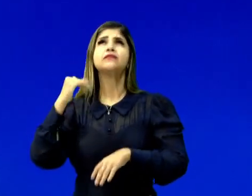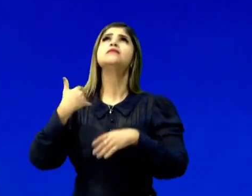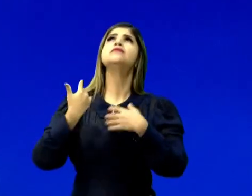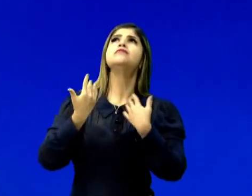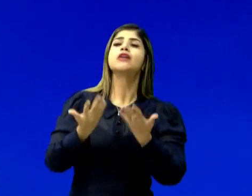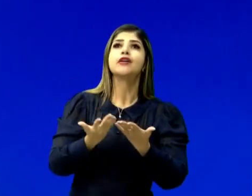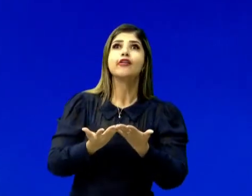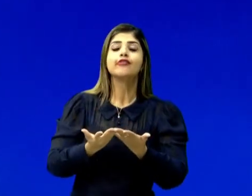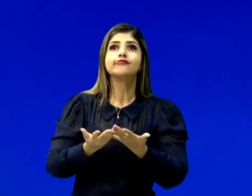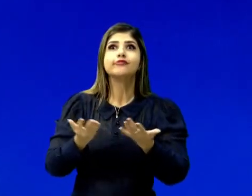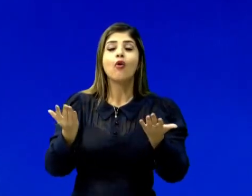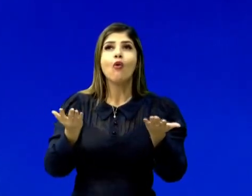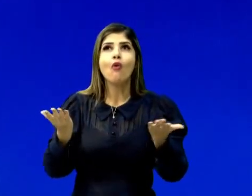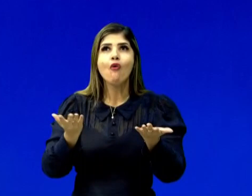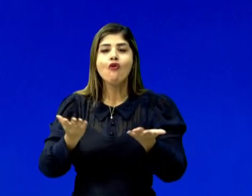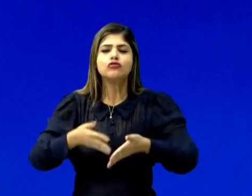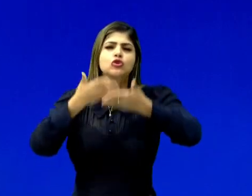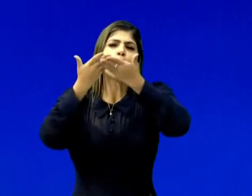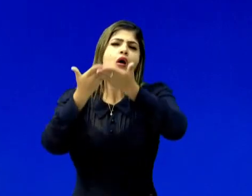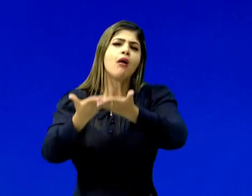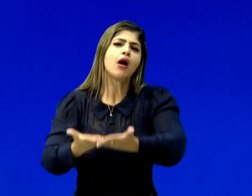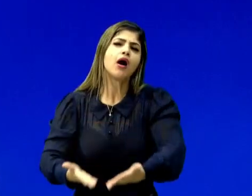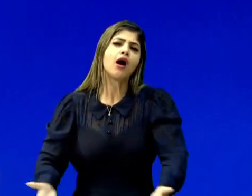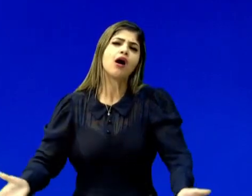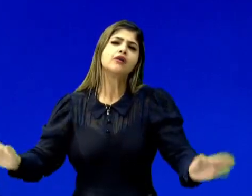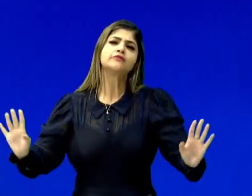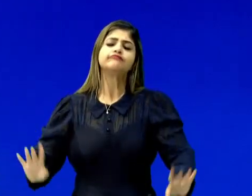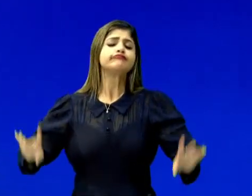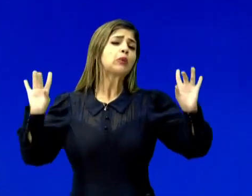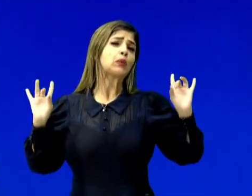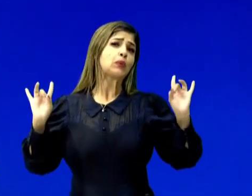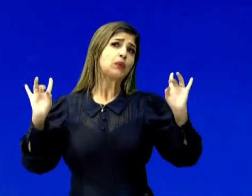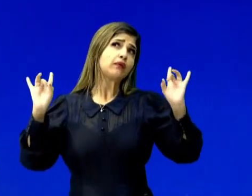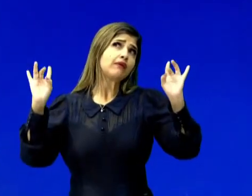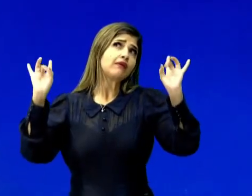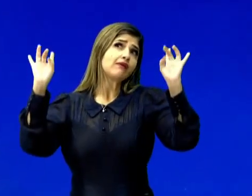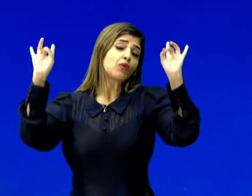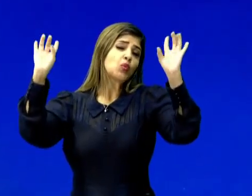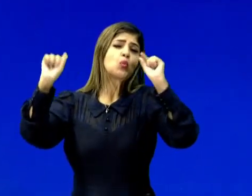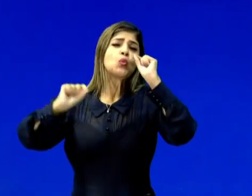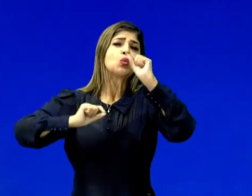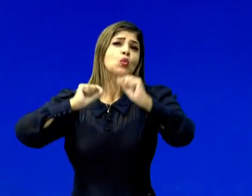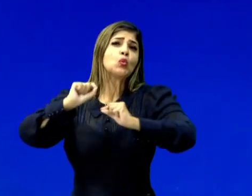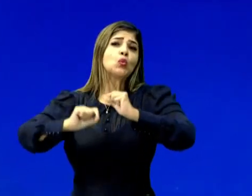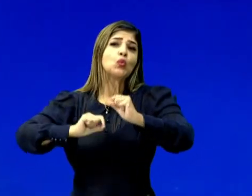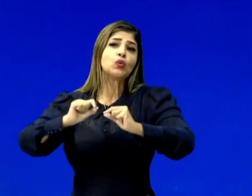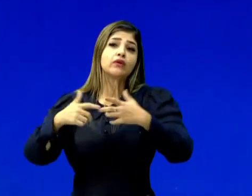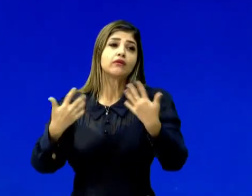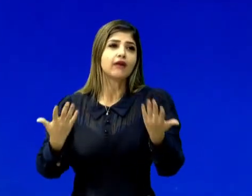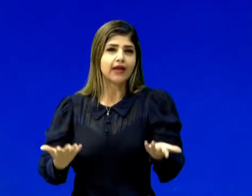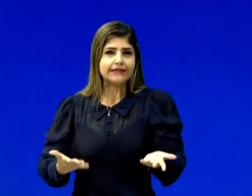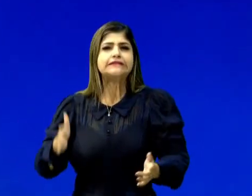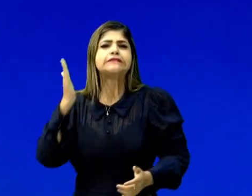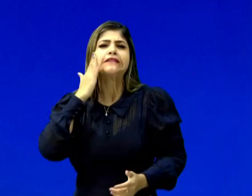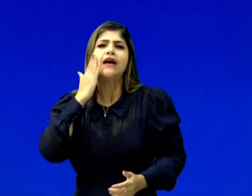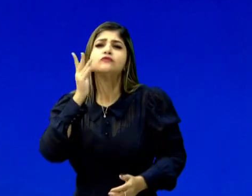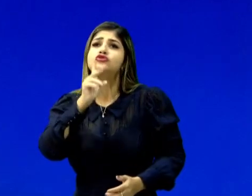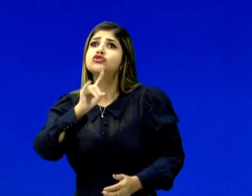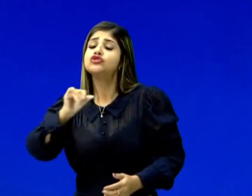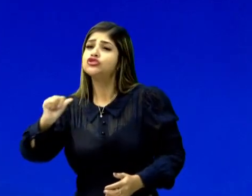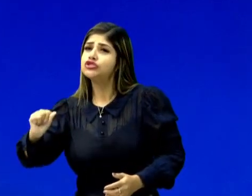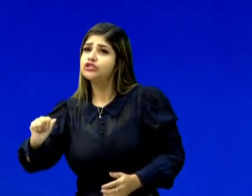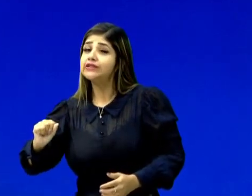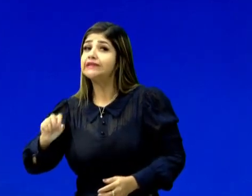que hoje nós estamos comemorando algo muito especial. O que será, hein? Sabe que dia é hoje?